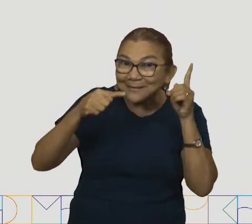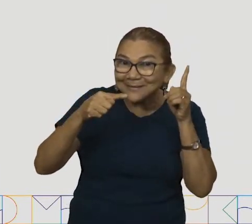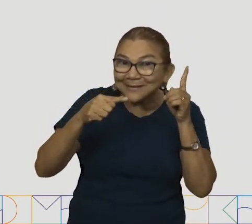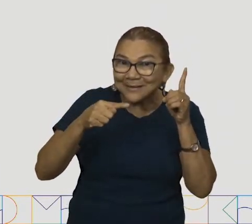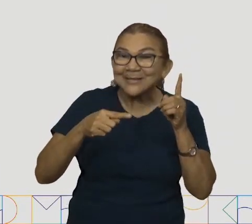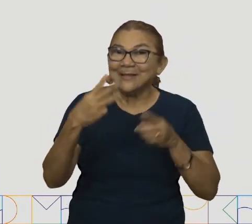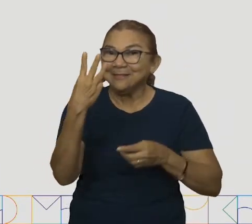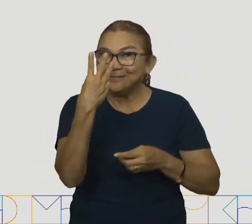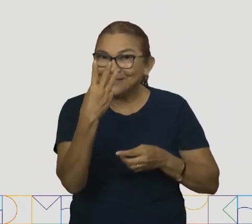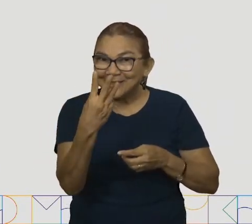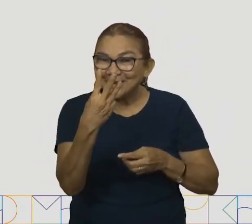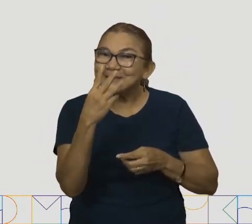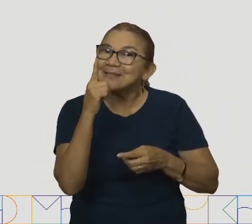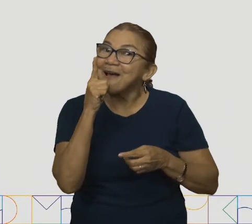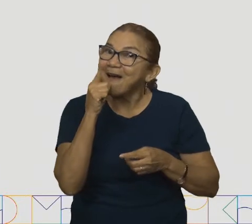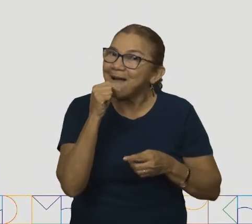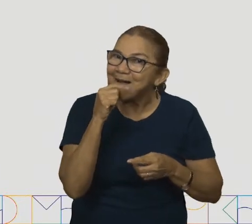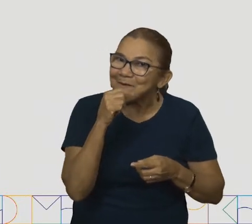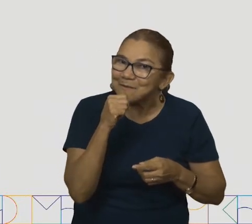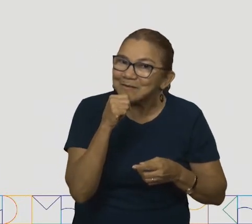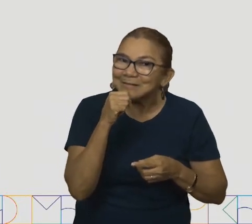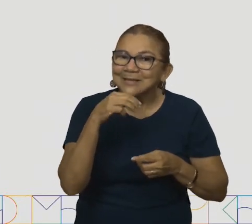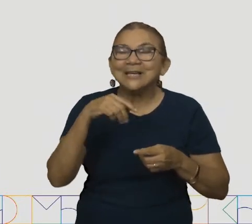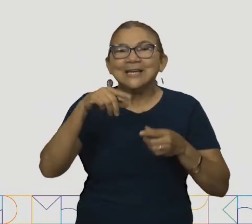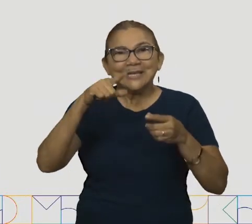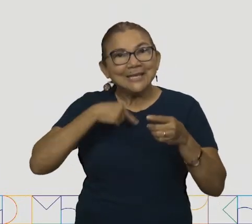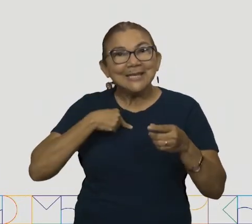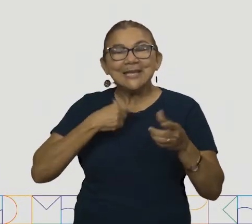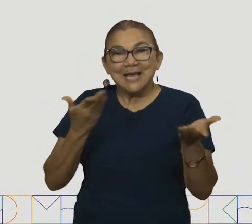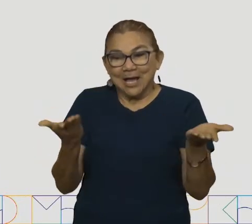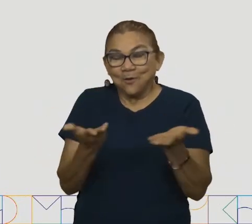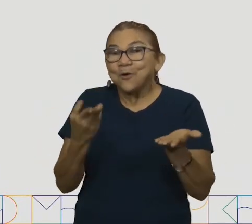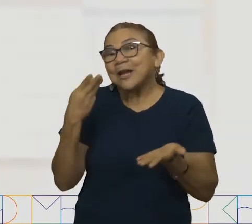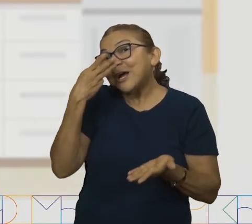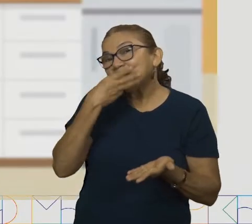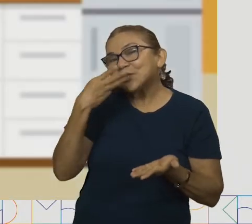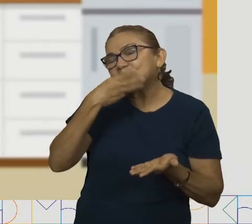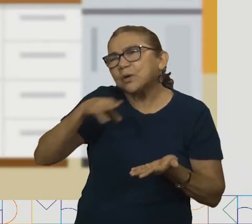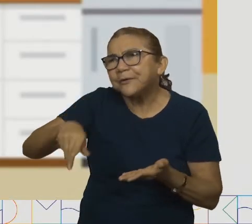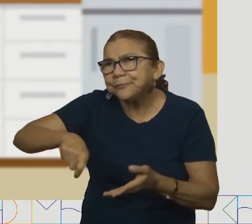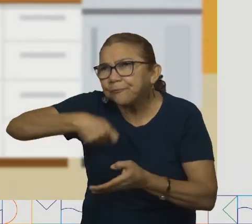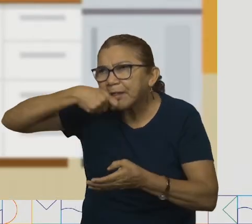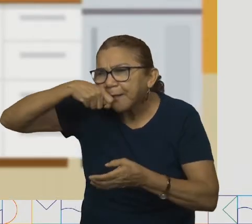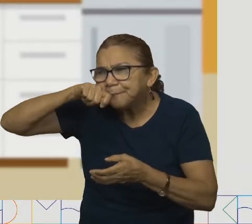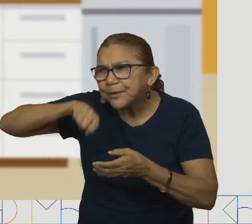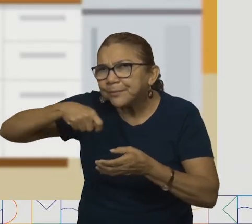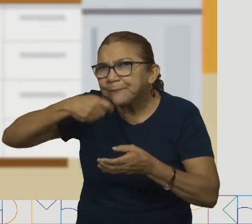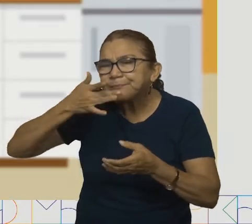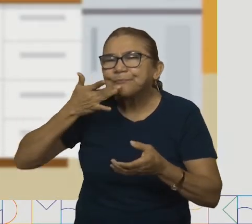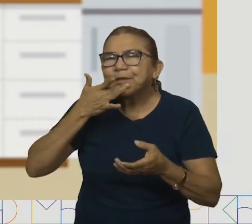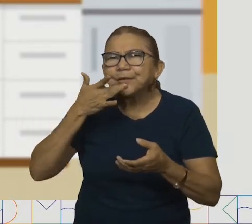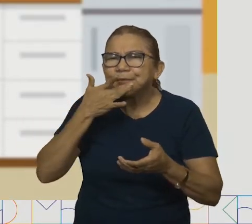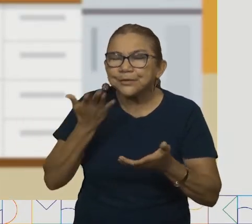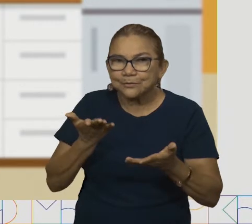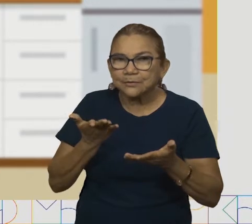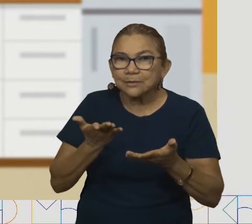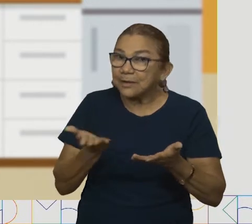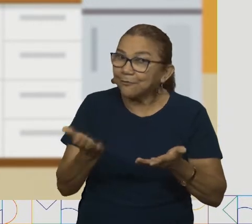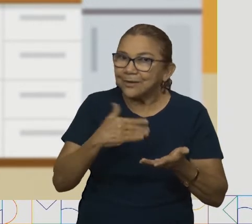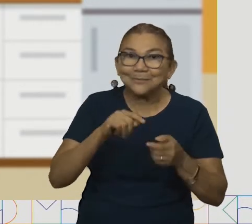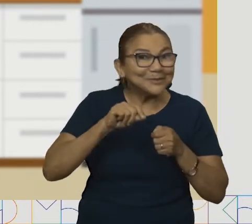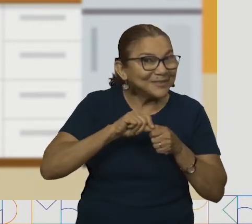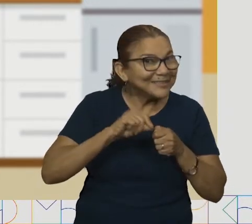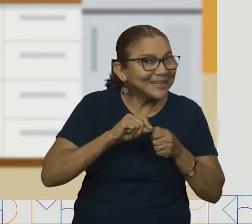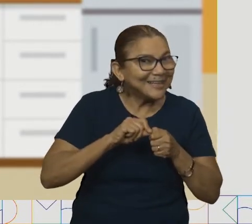de chá de água. Açúcar a gosto. Agora, crianças, nós vamos ao nosso modo de preparo. Vamos